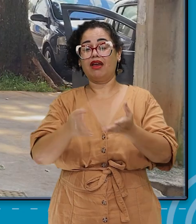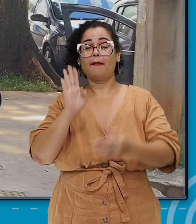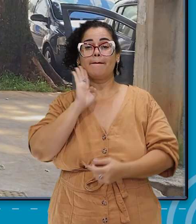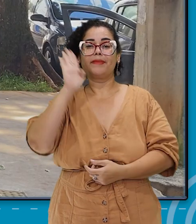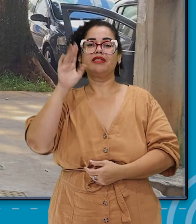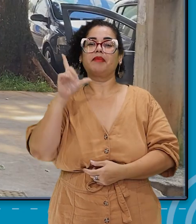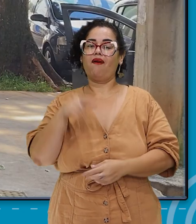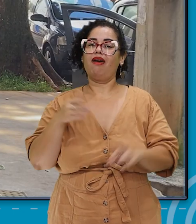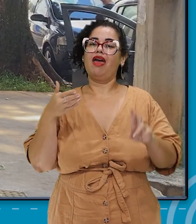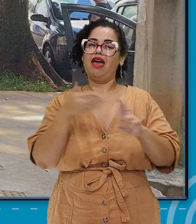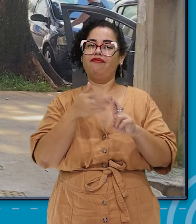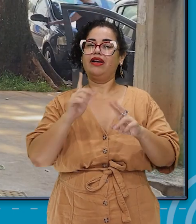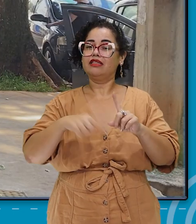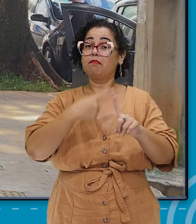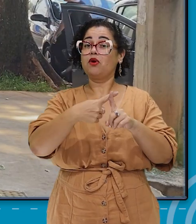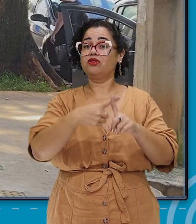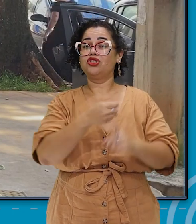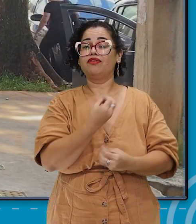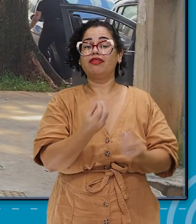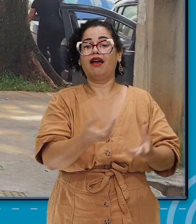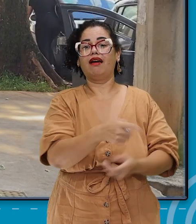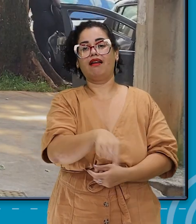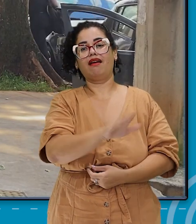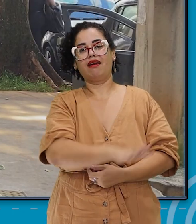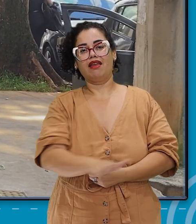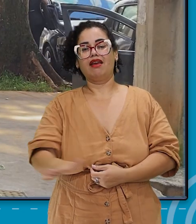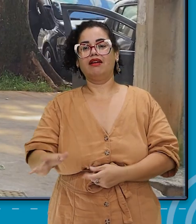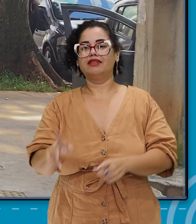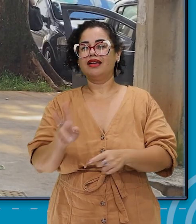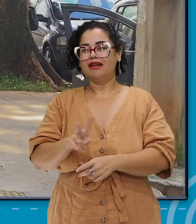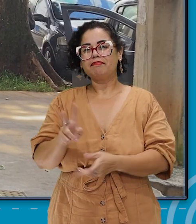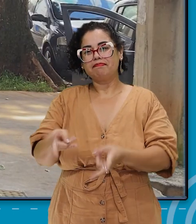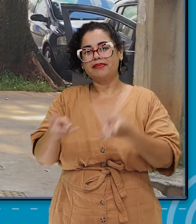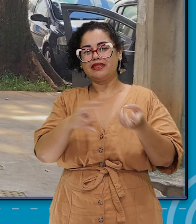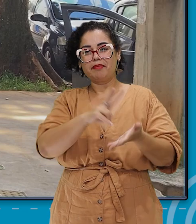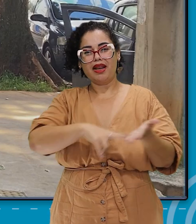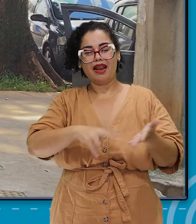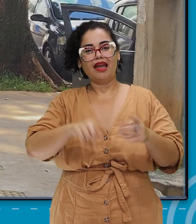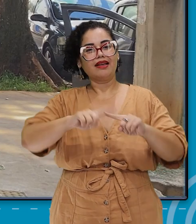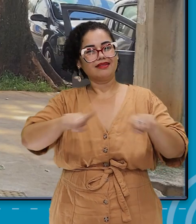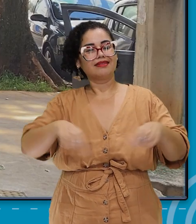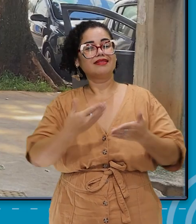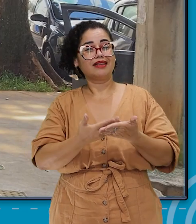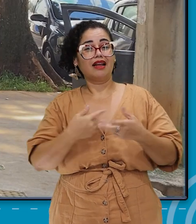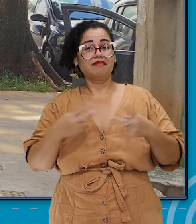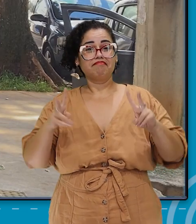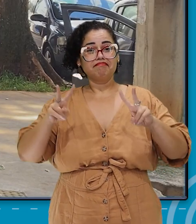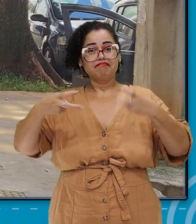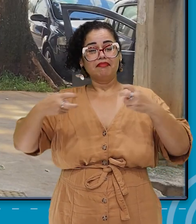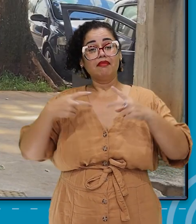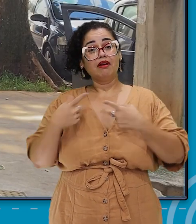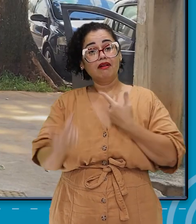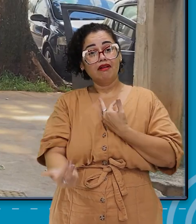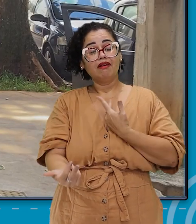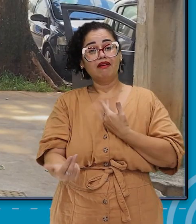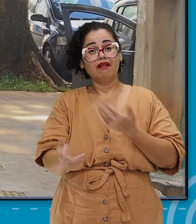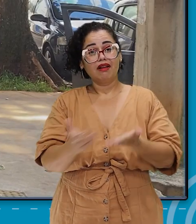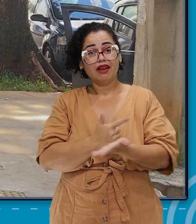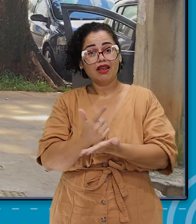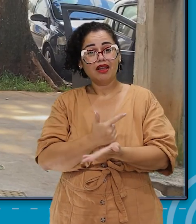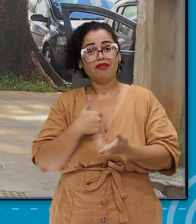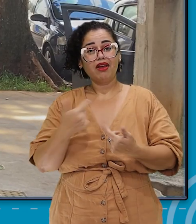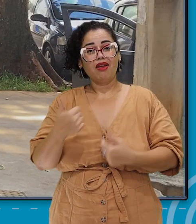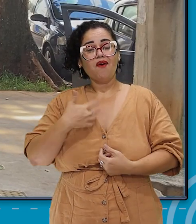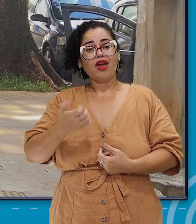principal, como referência, para aquela criança que está lá, lendo com a professora em sala de aula, se enxergar, ter um momento de pensar,